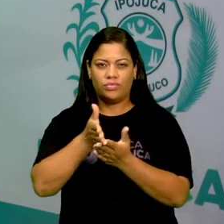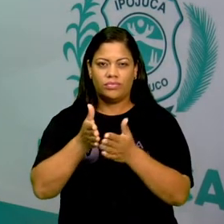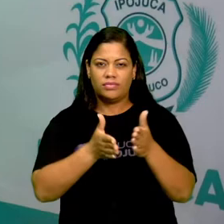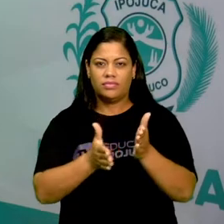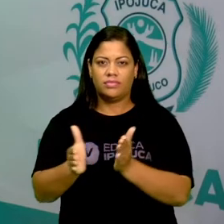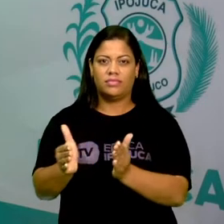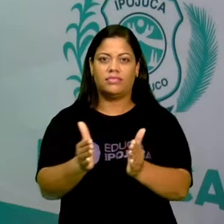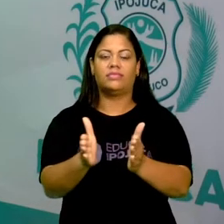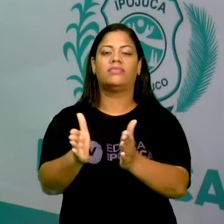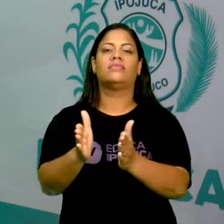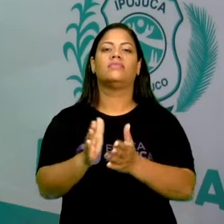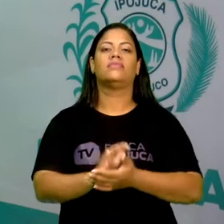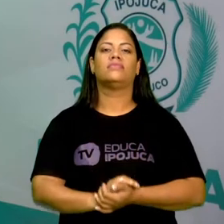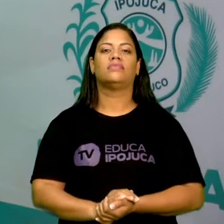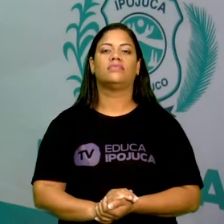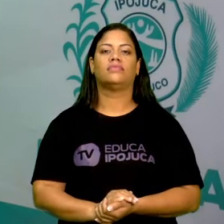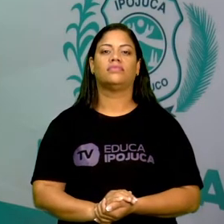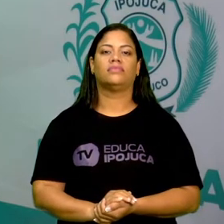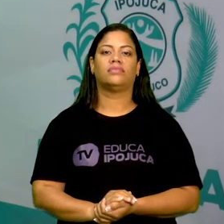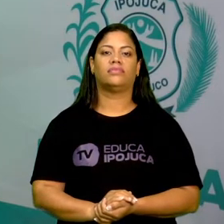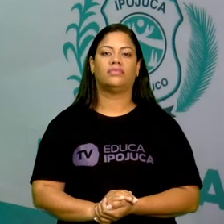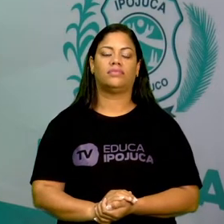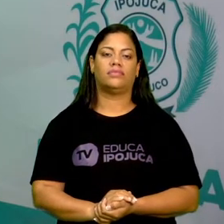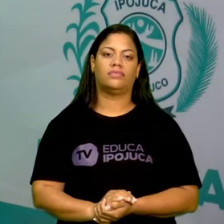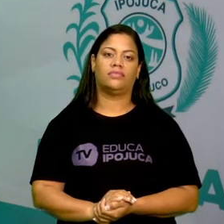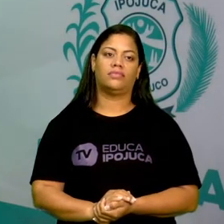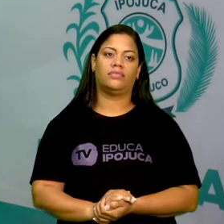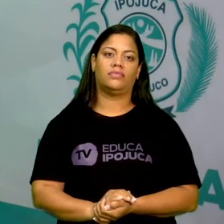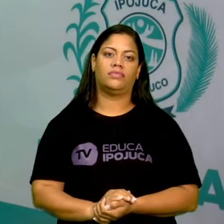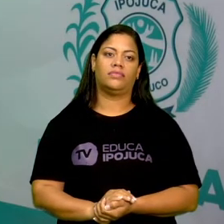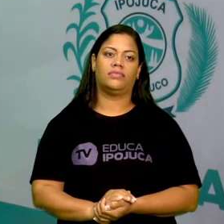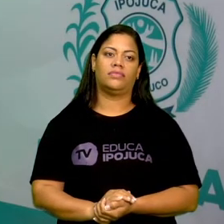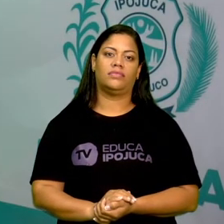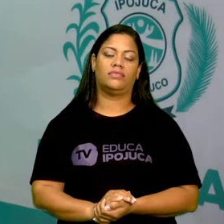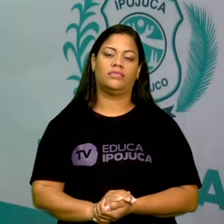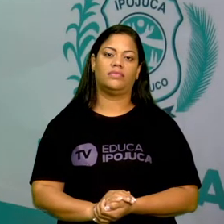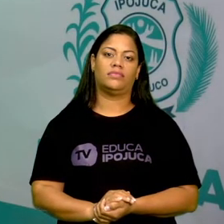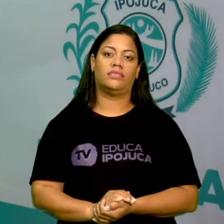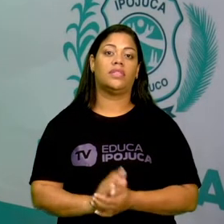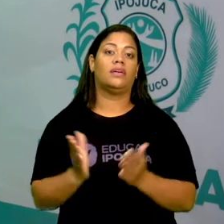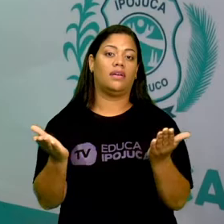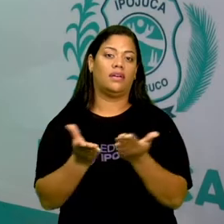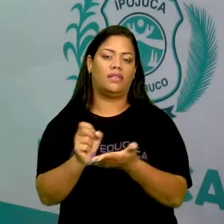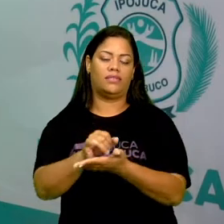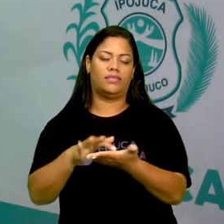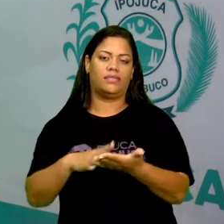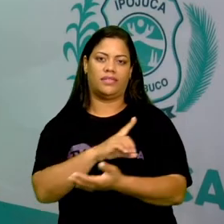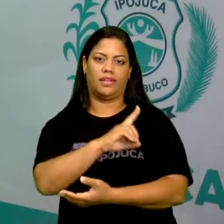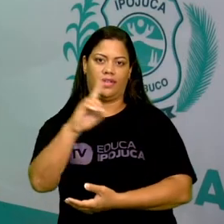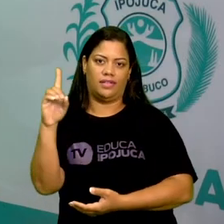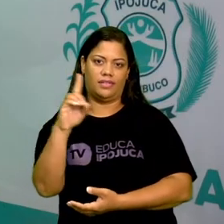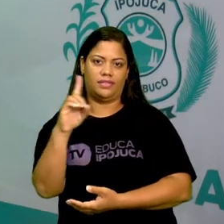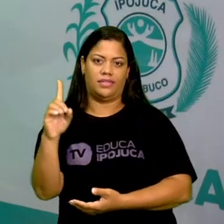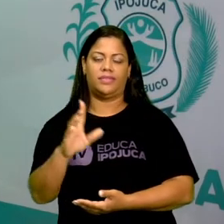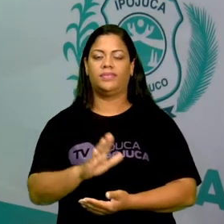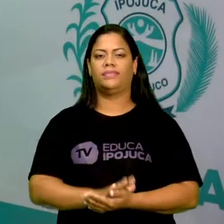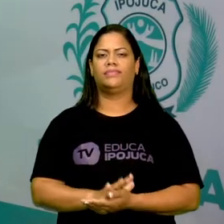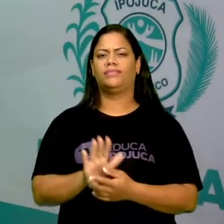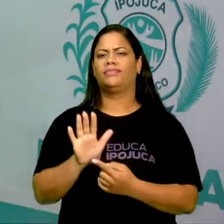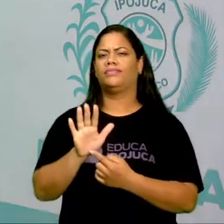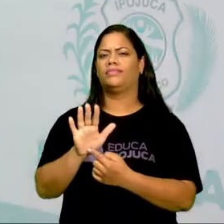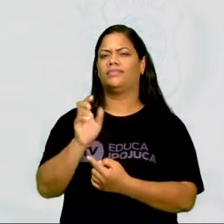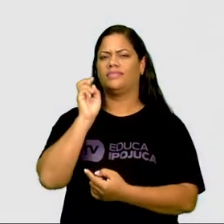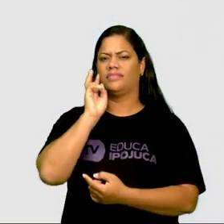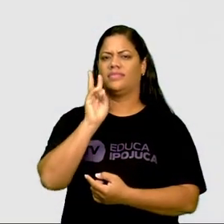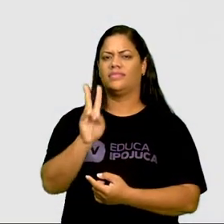espaço. E vejamos aí agora o nosso desafio do dia. Identifique